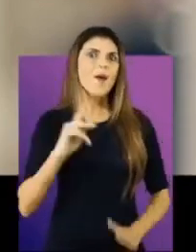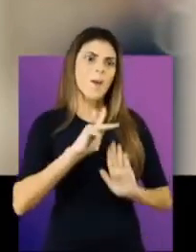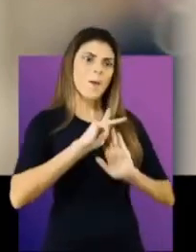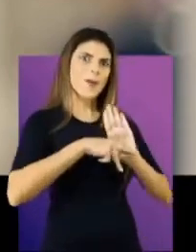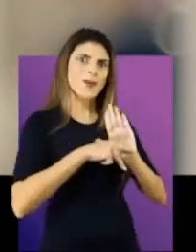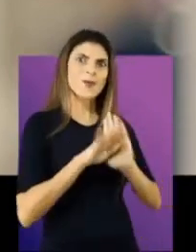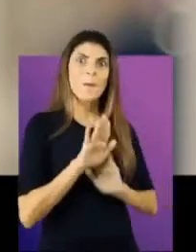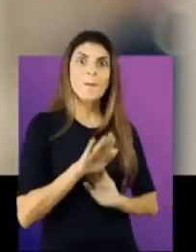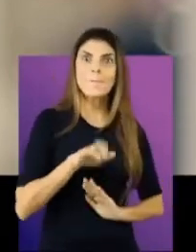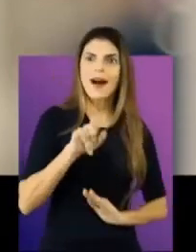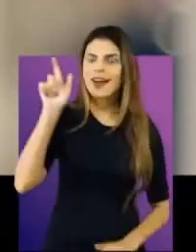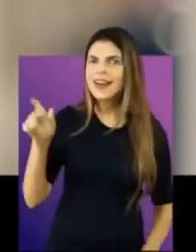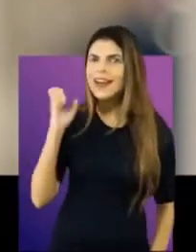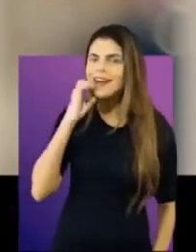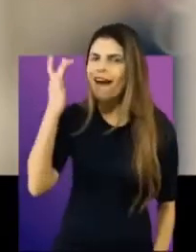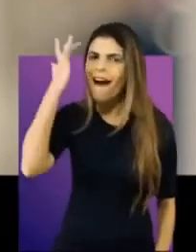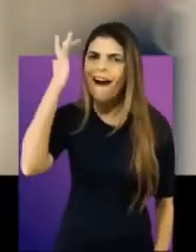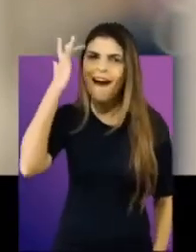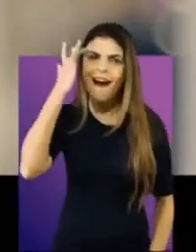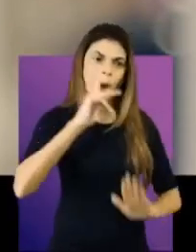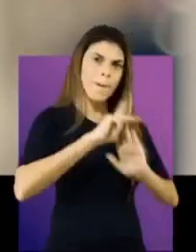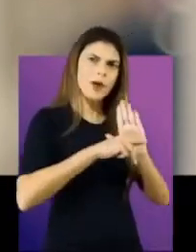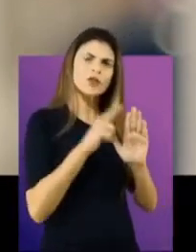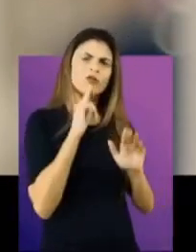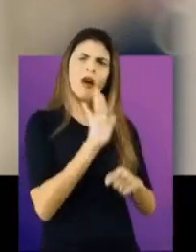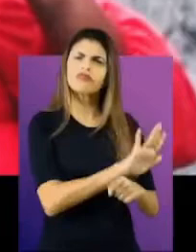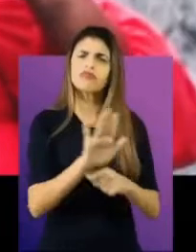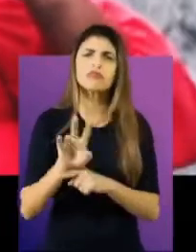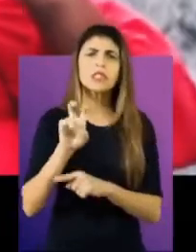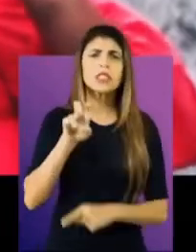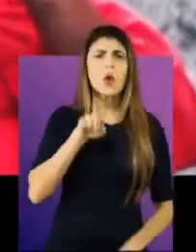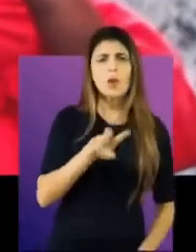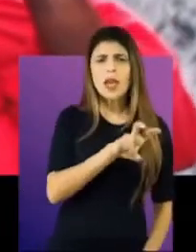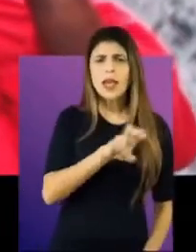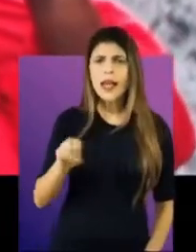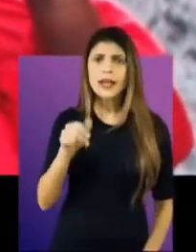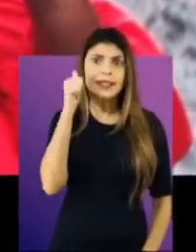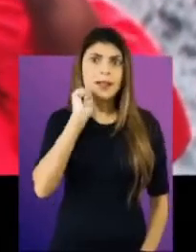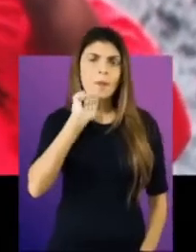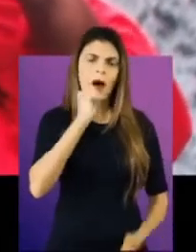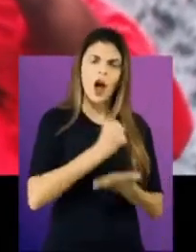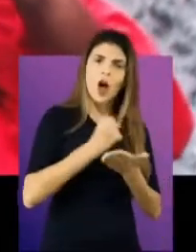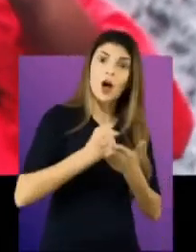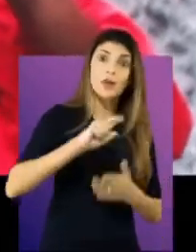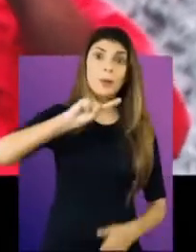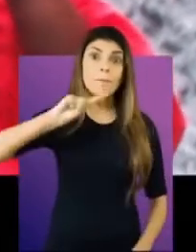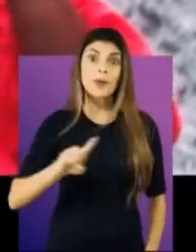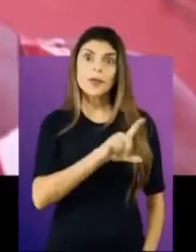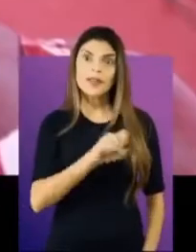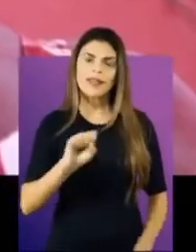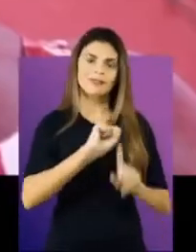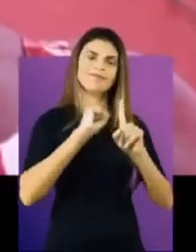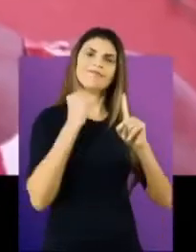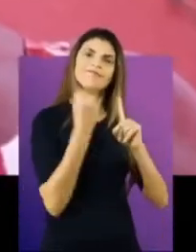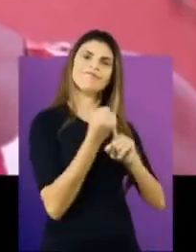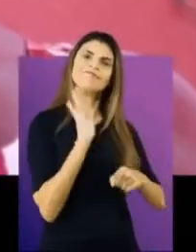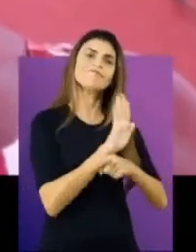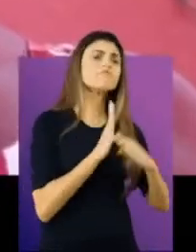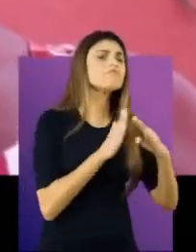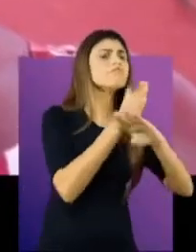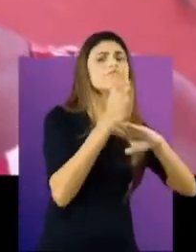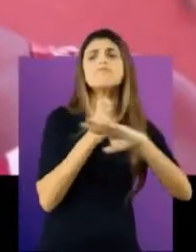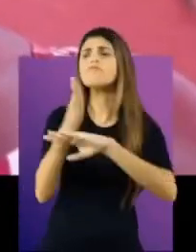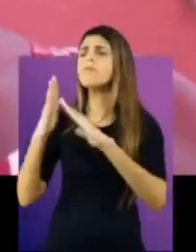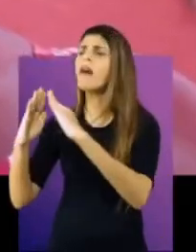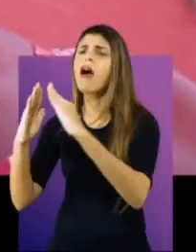isso, Cláudio criou Mãe, Mulheres Apoiando a Educação. São mais de 5.500 mães contratadas em mais de 1.100